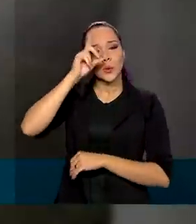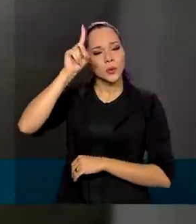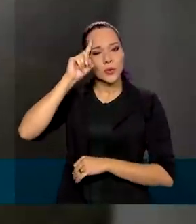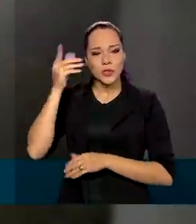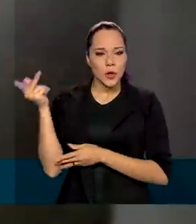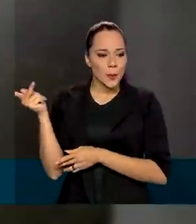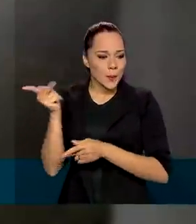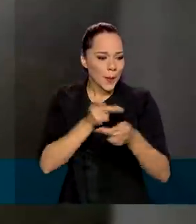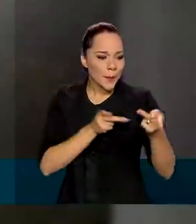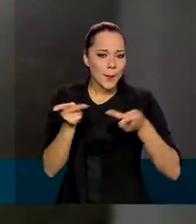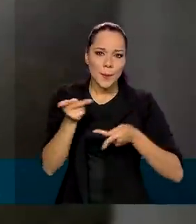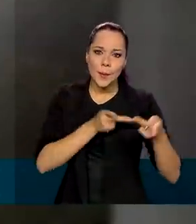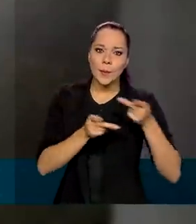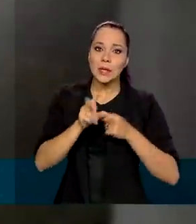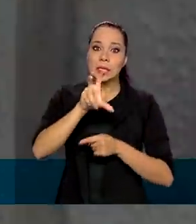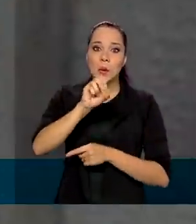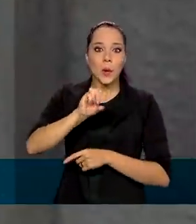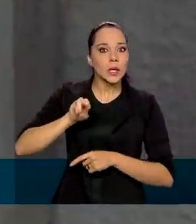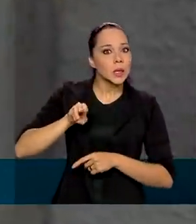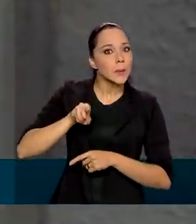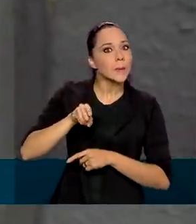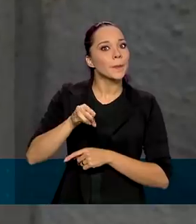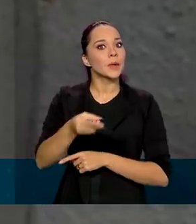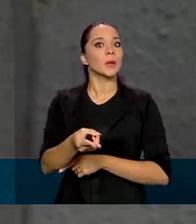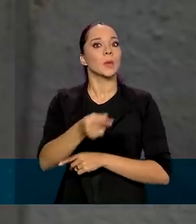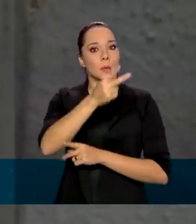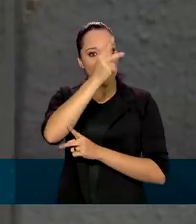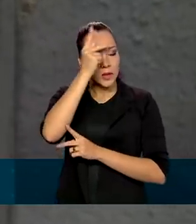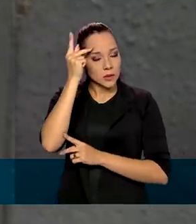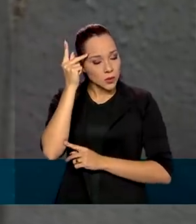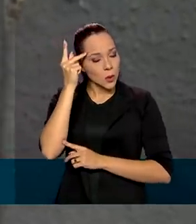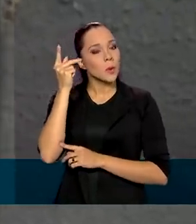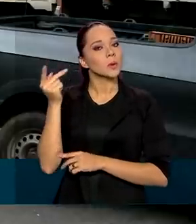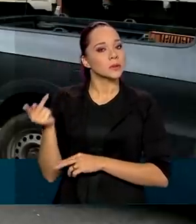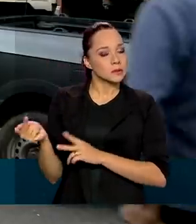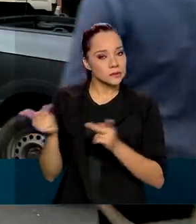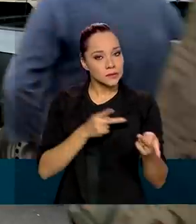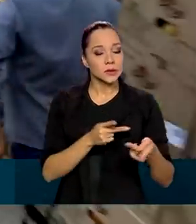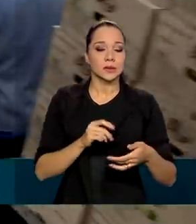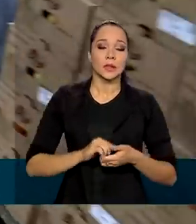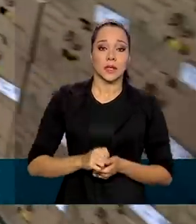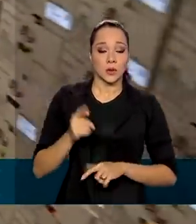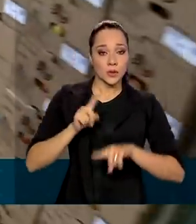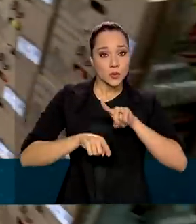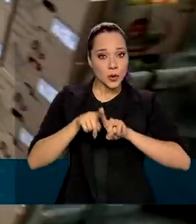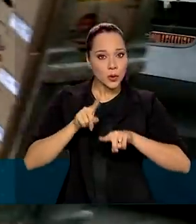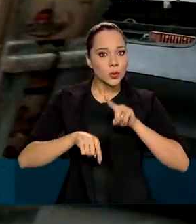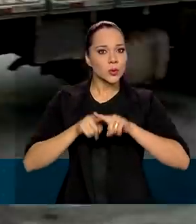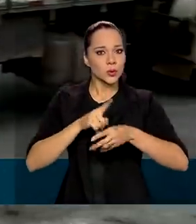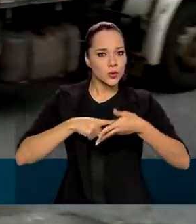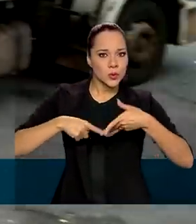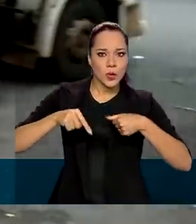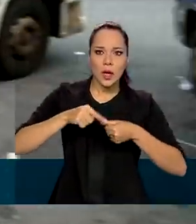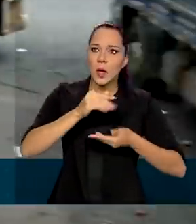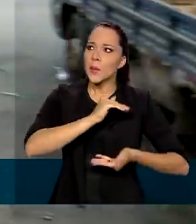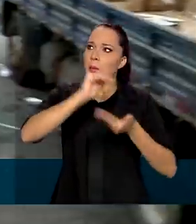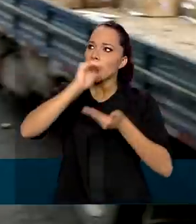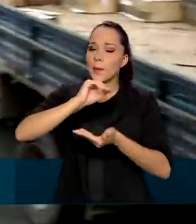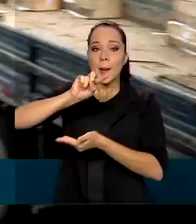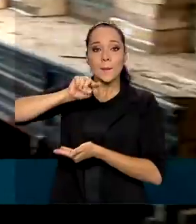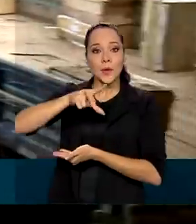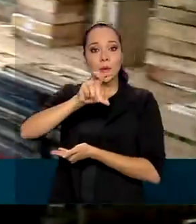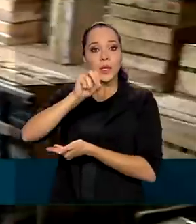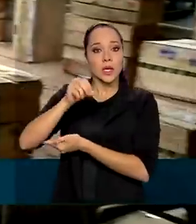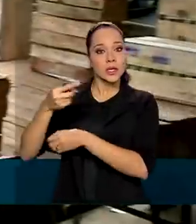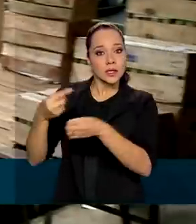cerca de 50 mil pessoas, entre comerciantes, produtores e consumidores. E os produtos de lá saem para 1.500 cidades em